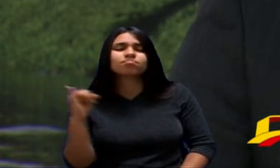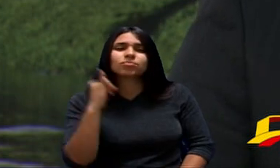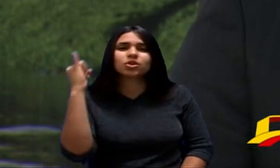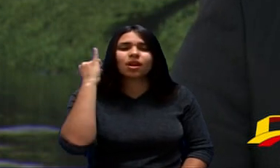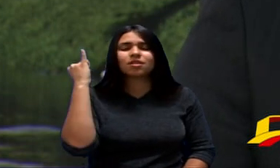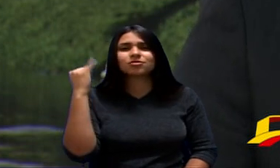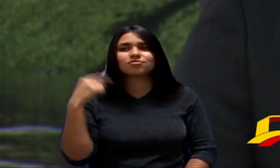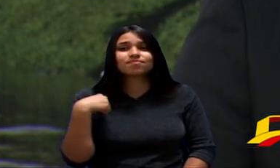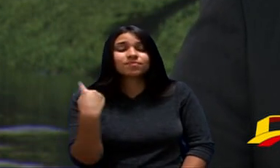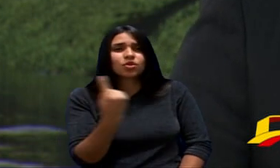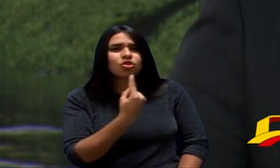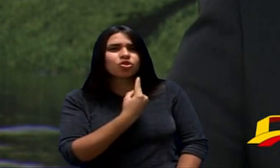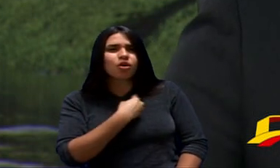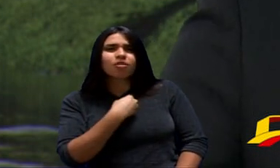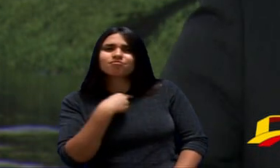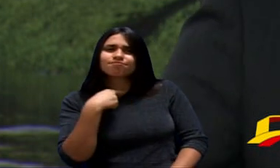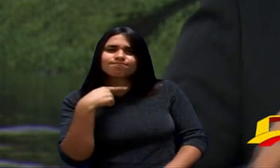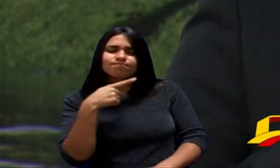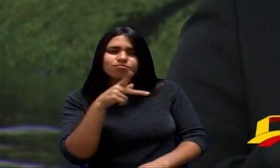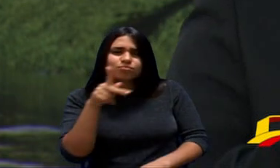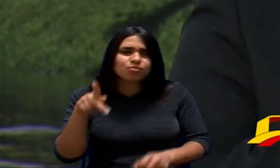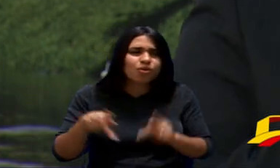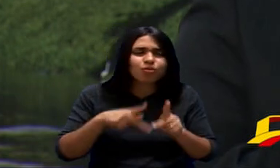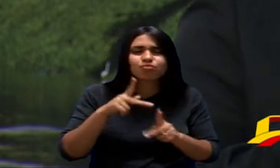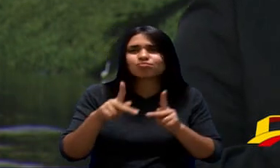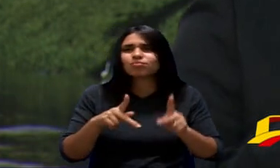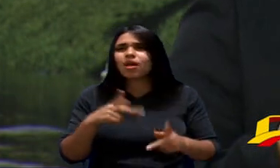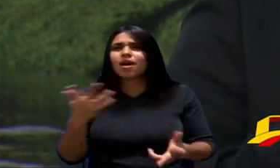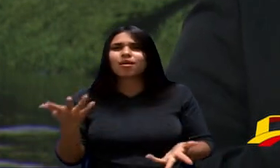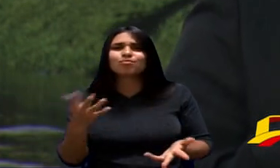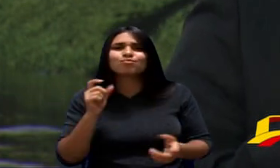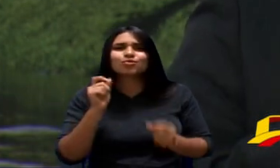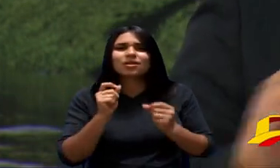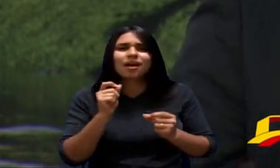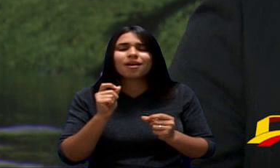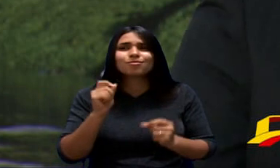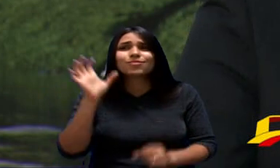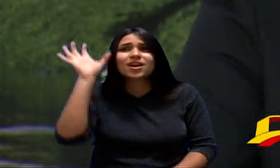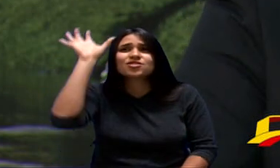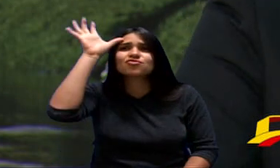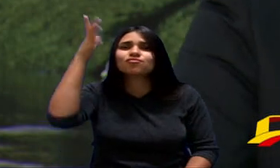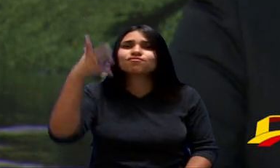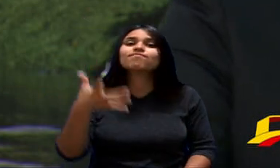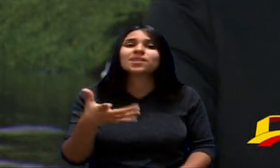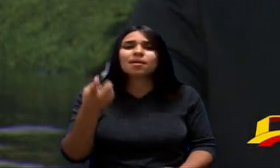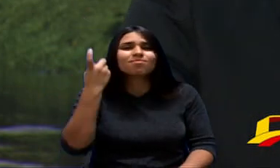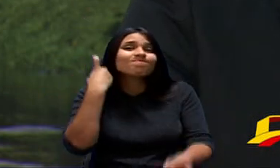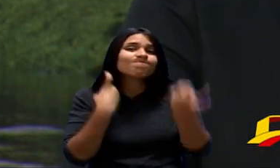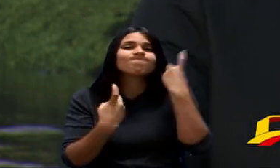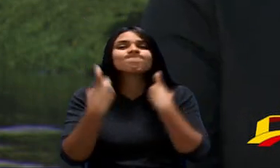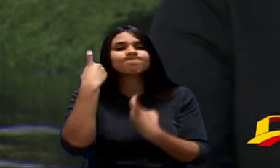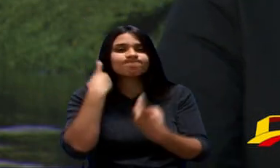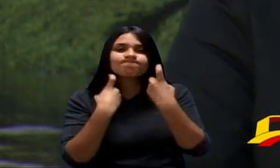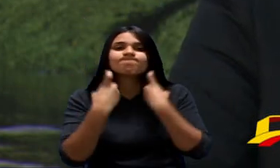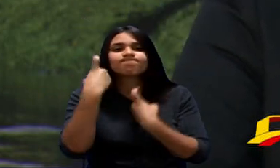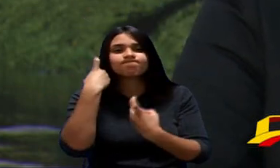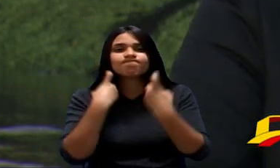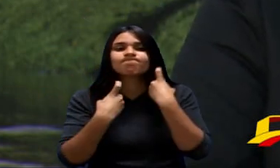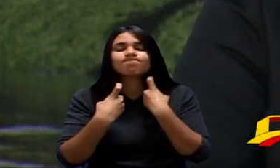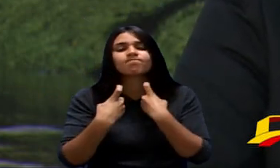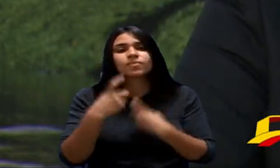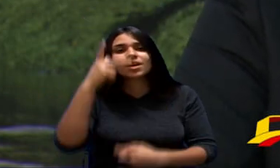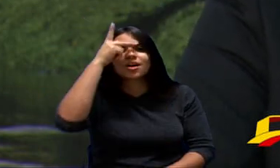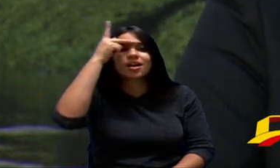Alternativas Mas Dessa Forma Que Está Acontecendo É Muito Preocupante Como Foi Falado Pelo Deputado Federal